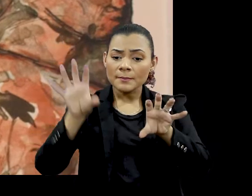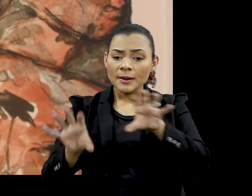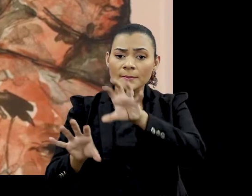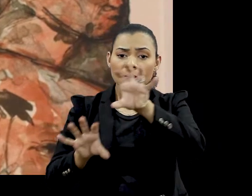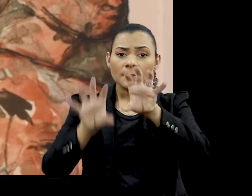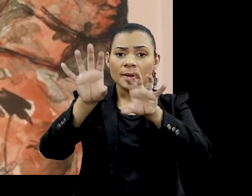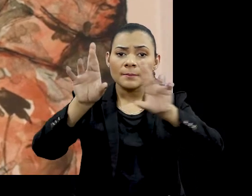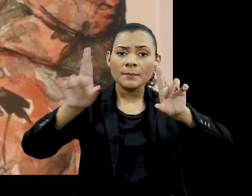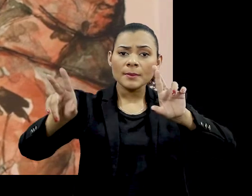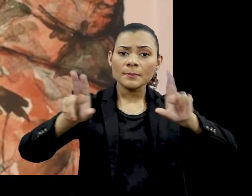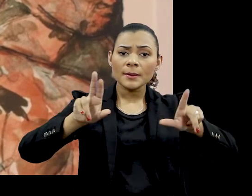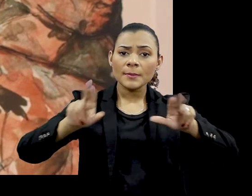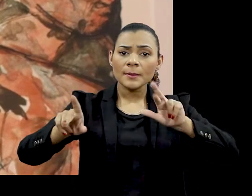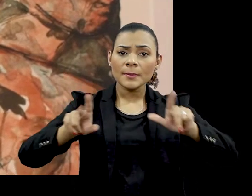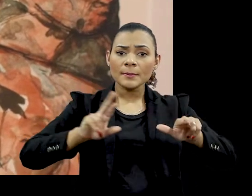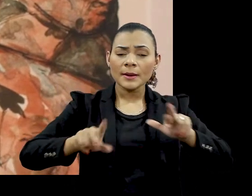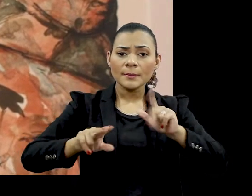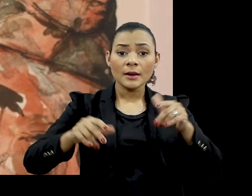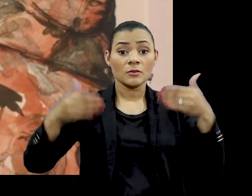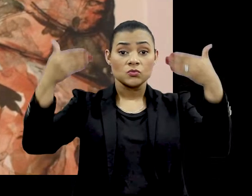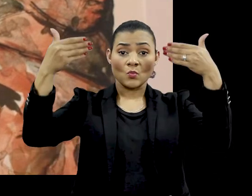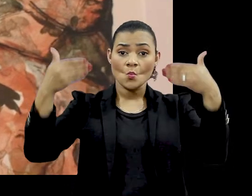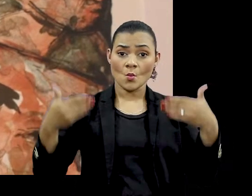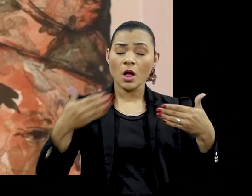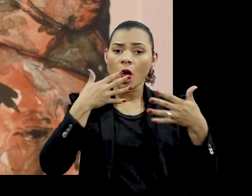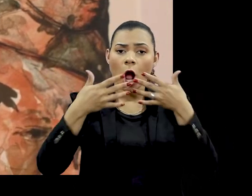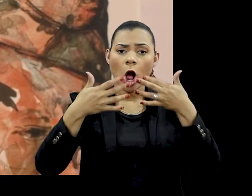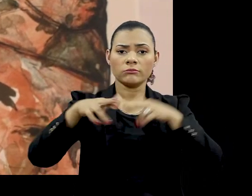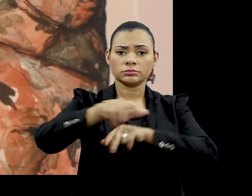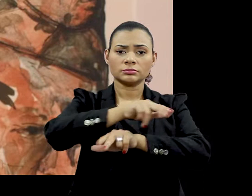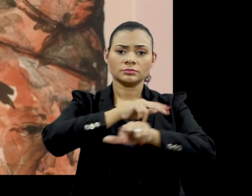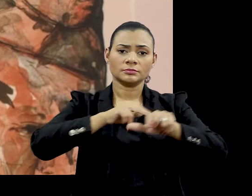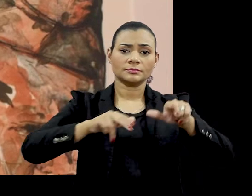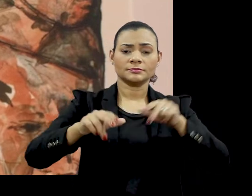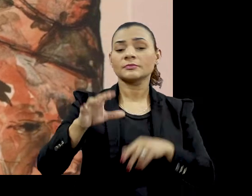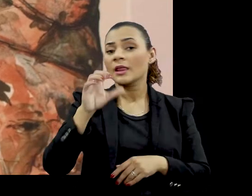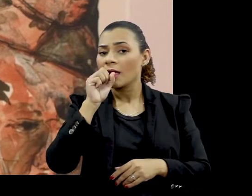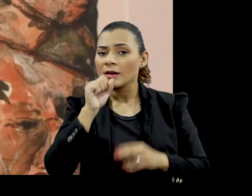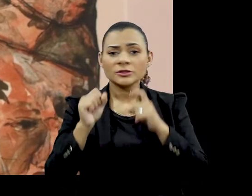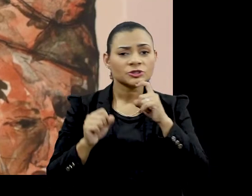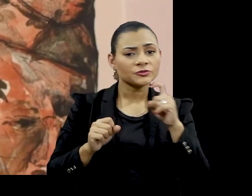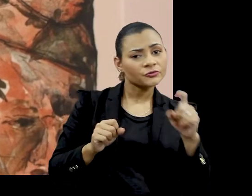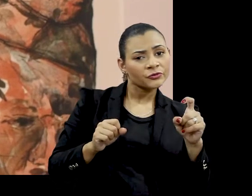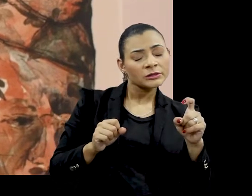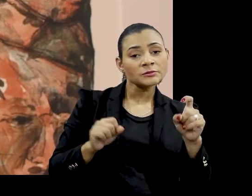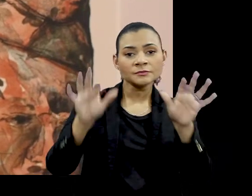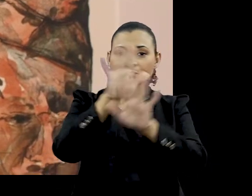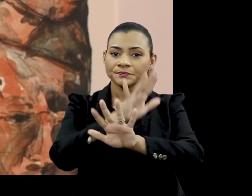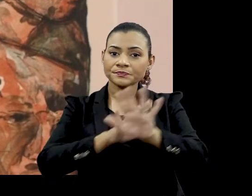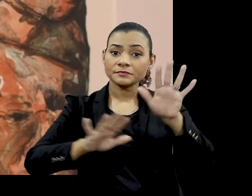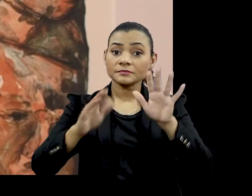pessoas De tamanhos diferentes O fundo do quadro tem cores diferentes Vemos laranja e verde